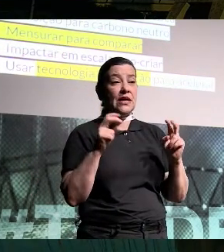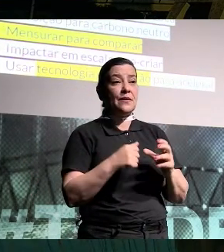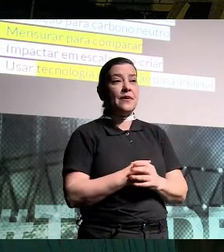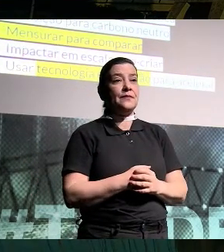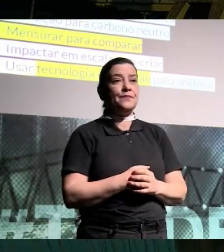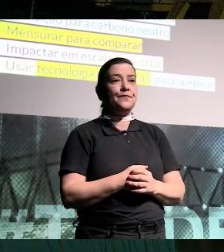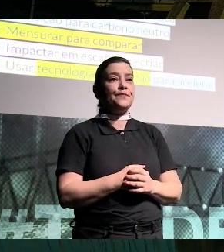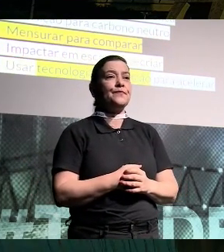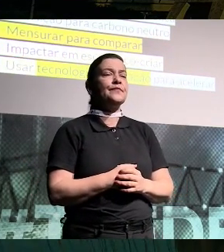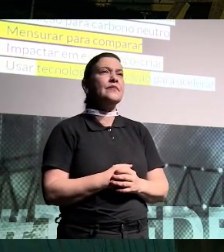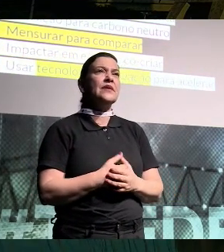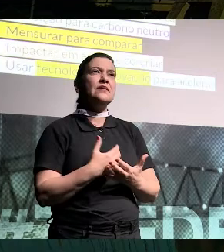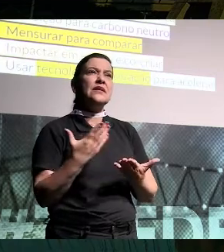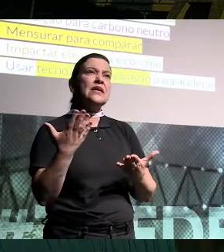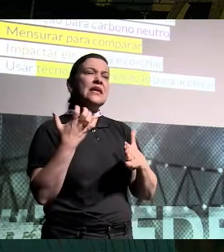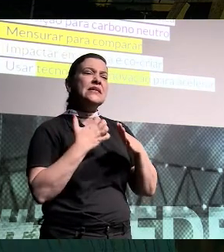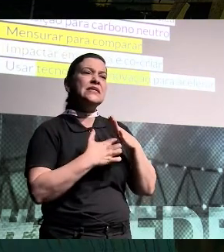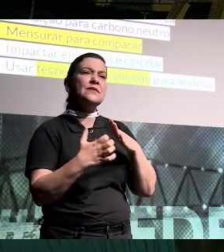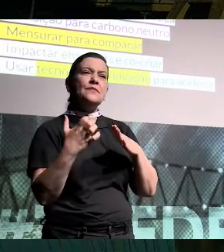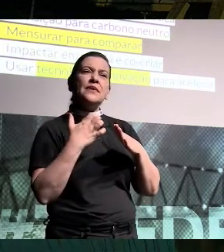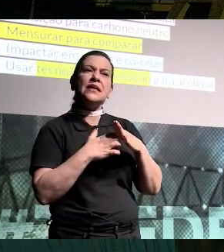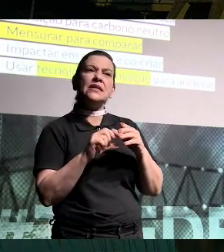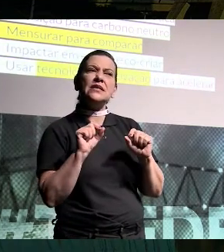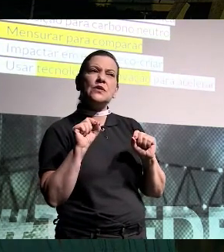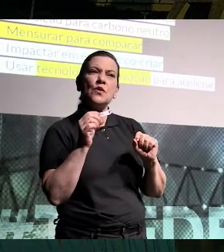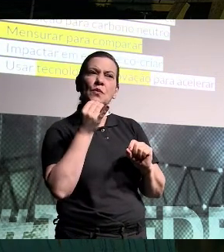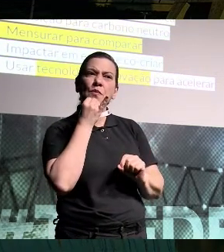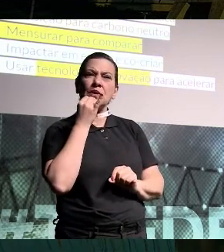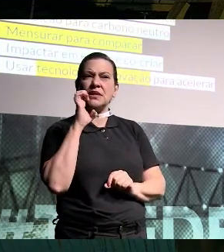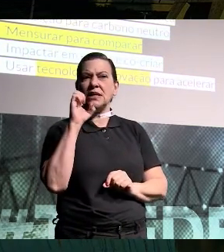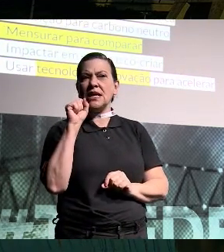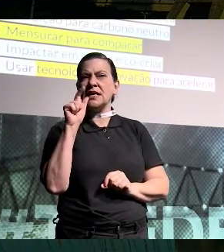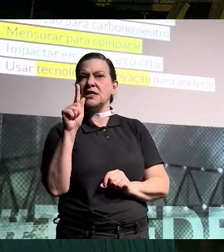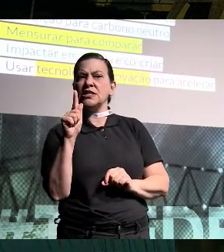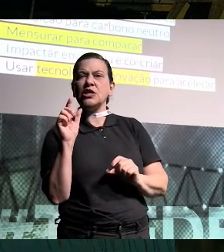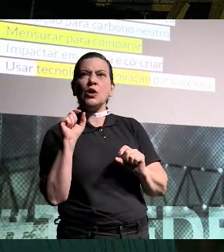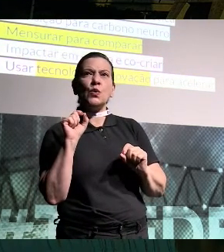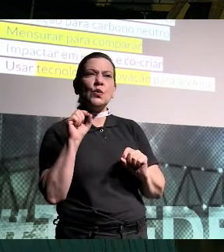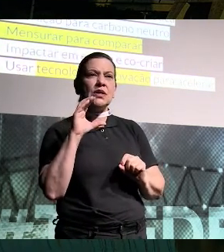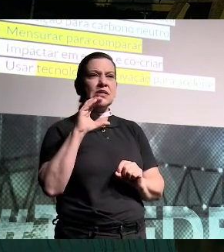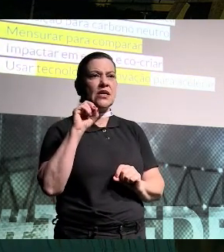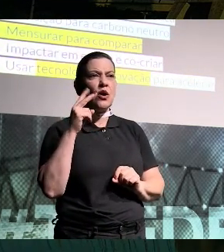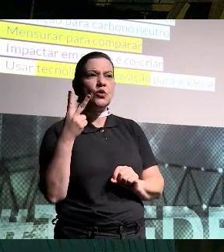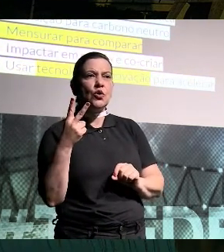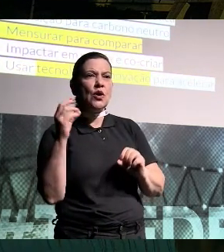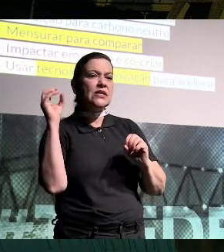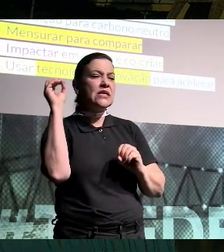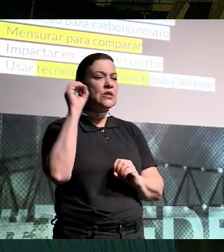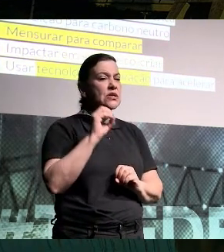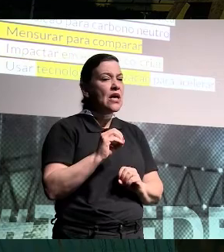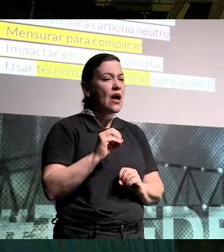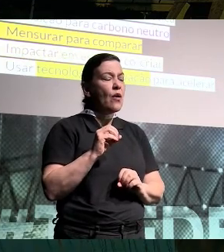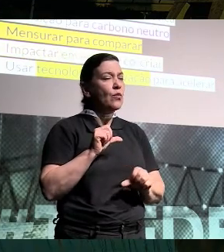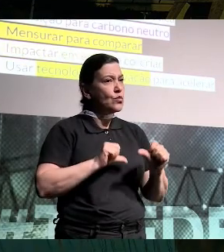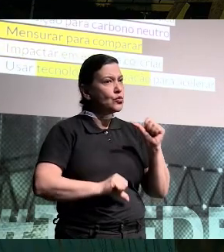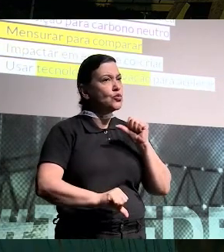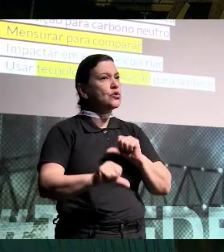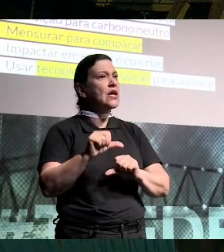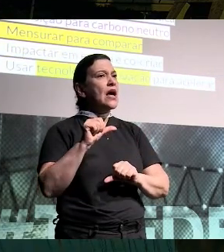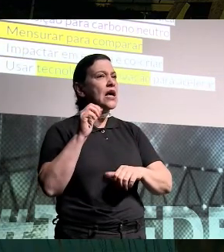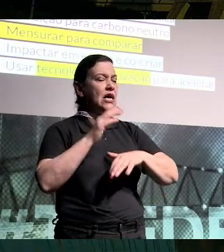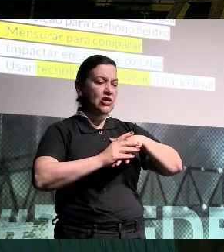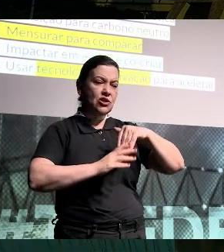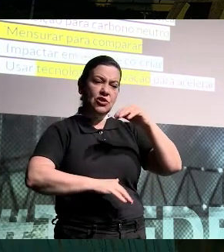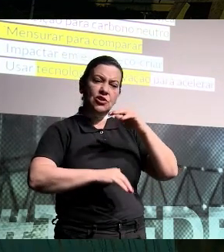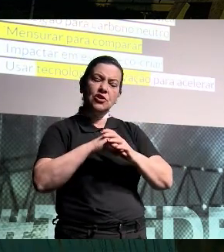até que ponto as empresas se escondem atrás dessa neutralização do carbono, ao invés de agir